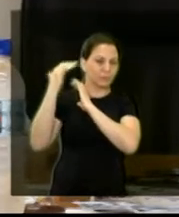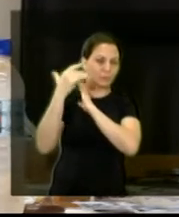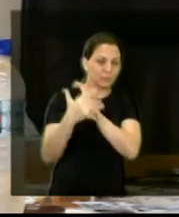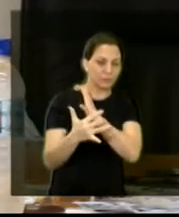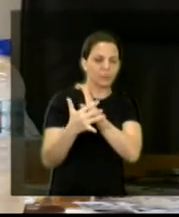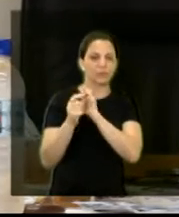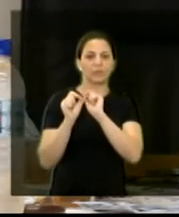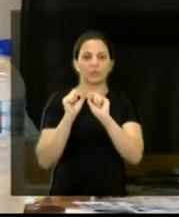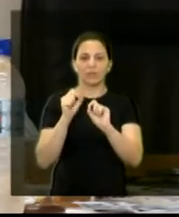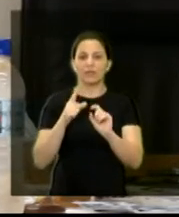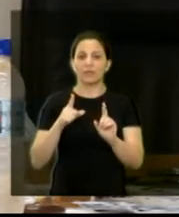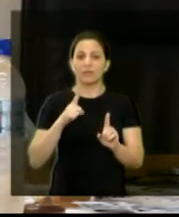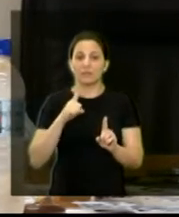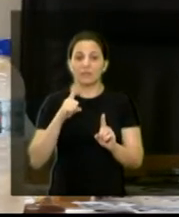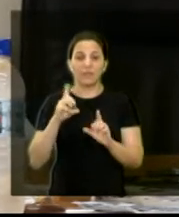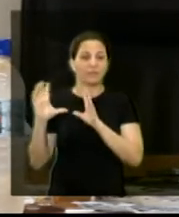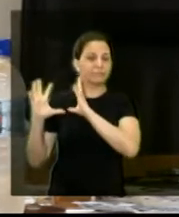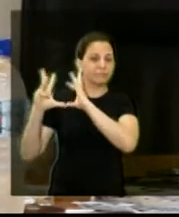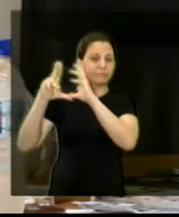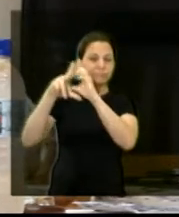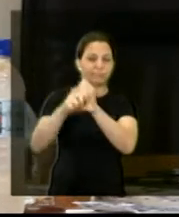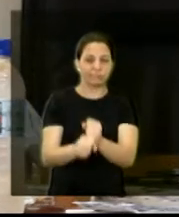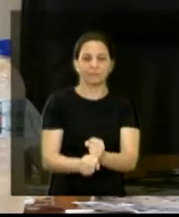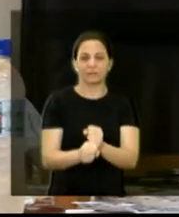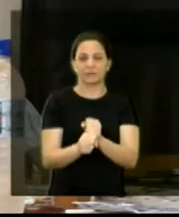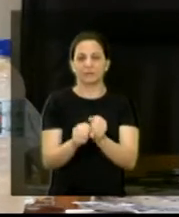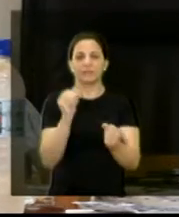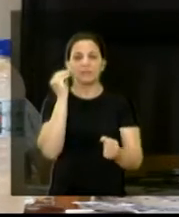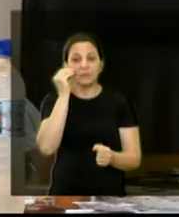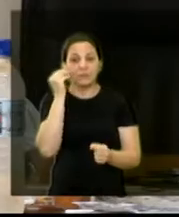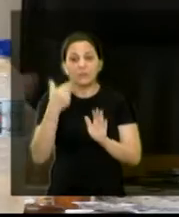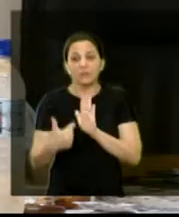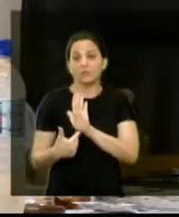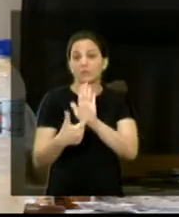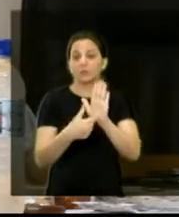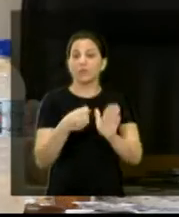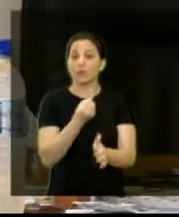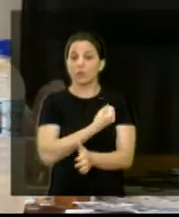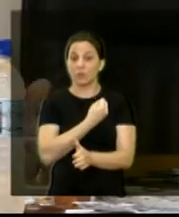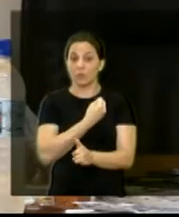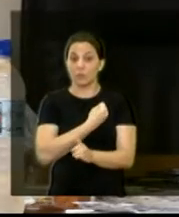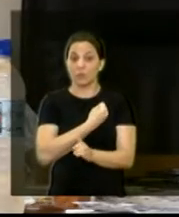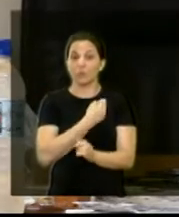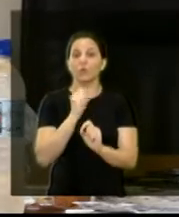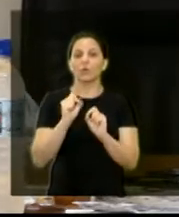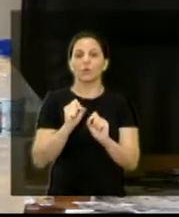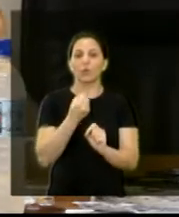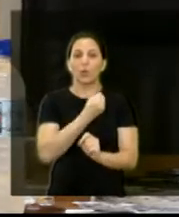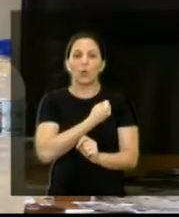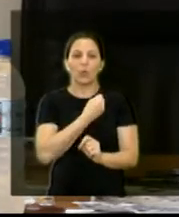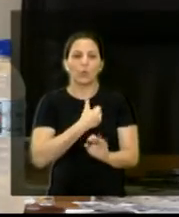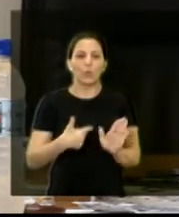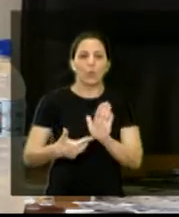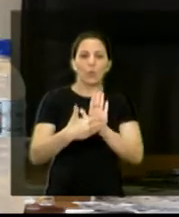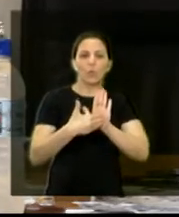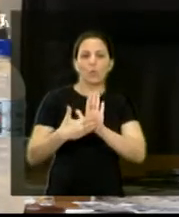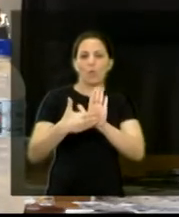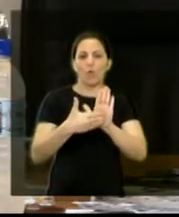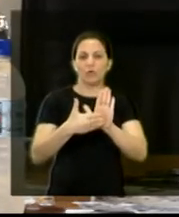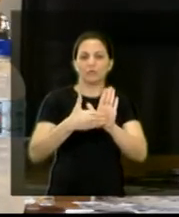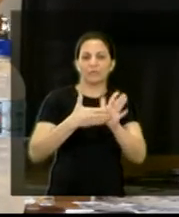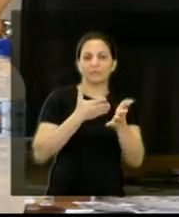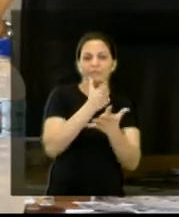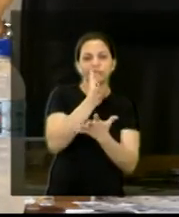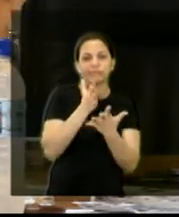Existe todo um acúmulo de experiência para chegar alguns números. E é evidente que cada número desse se abre em